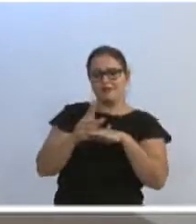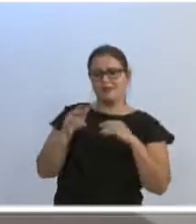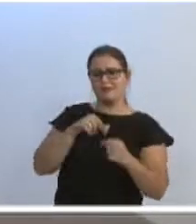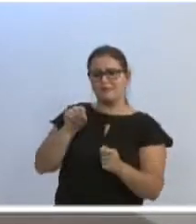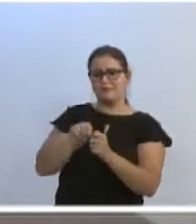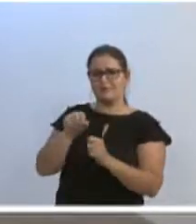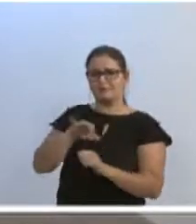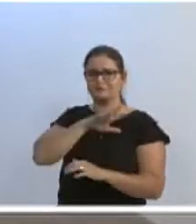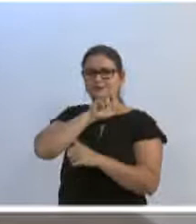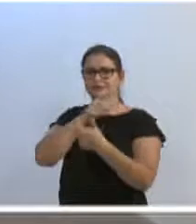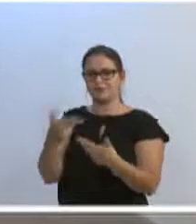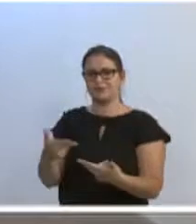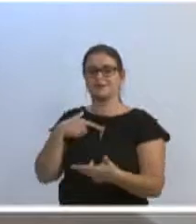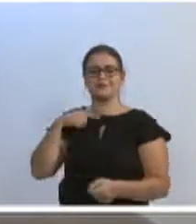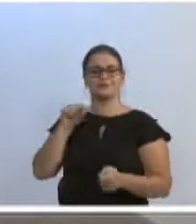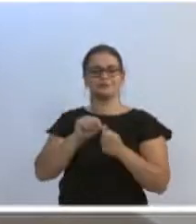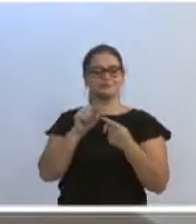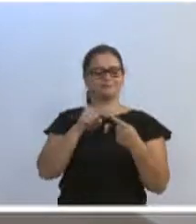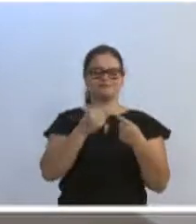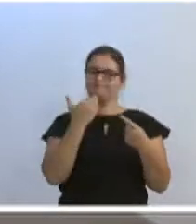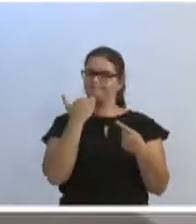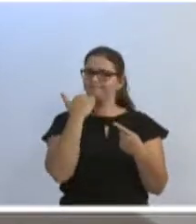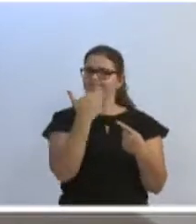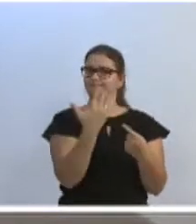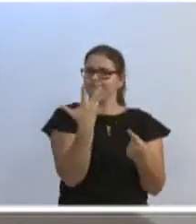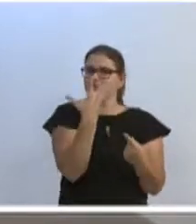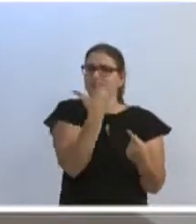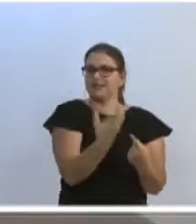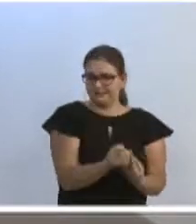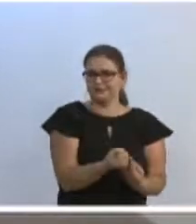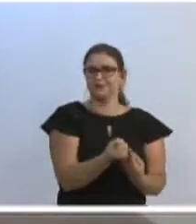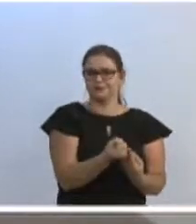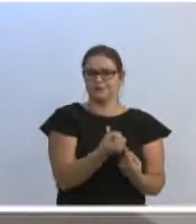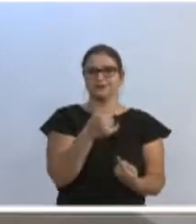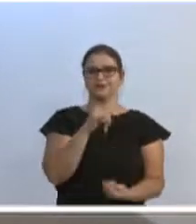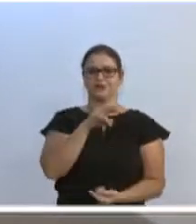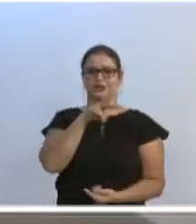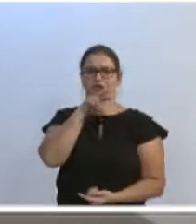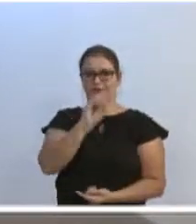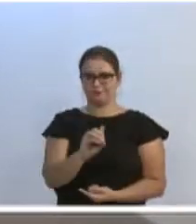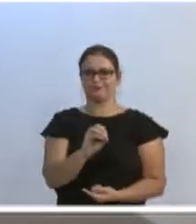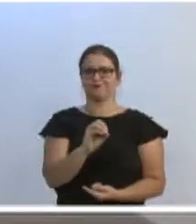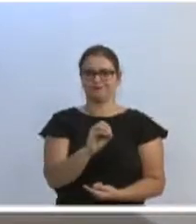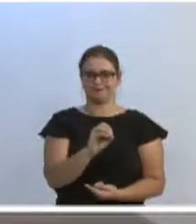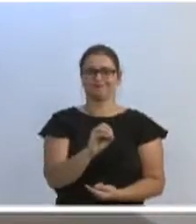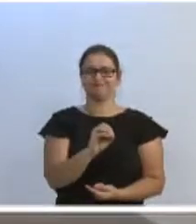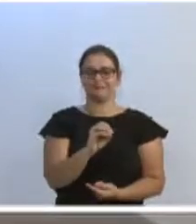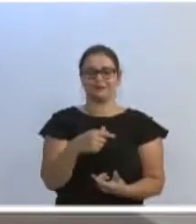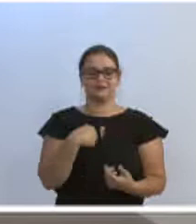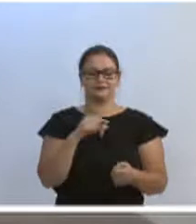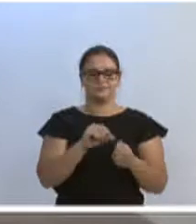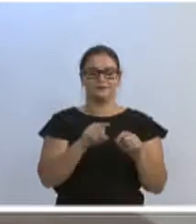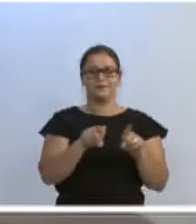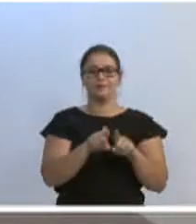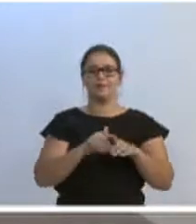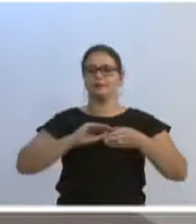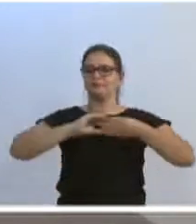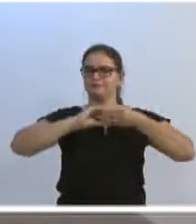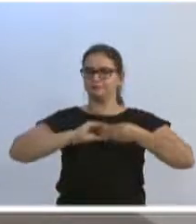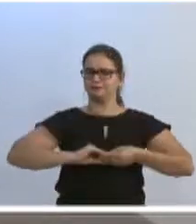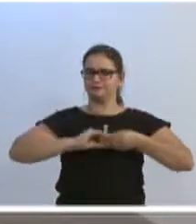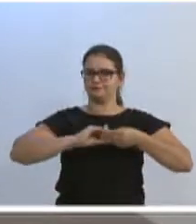Então, faço aqui esse registro, foi um pedido aceito pelo Ivo Radlisch aqui, e faço essa parabenização.